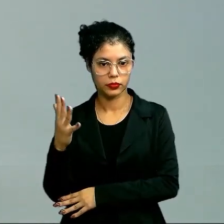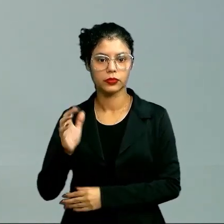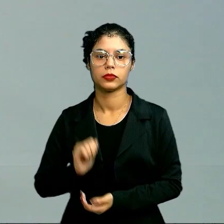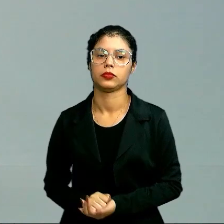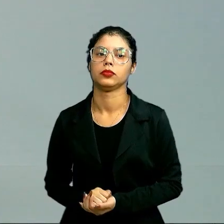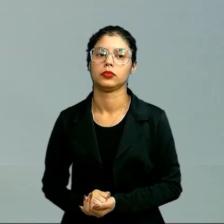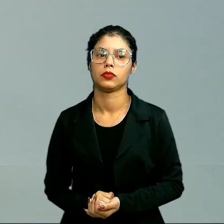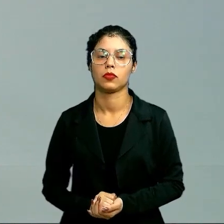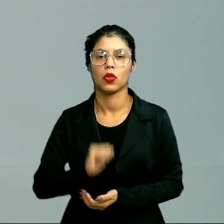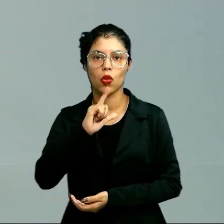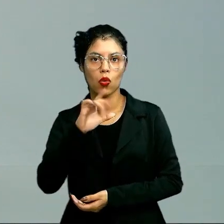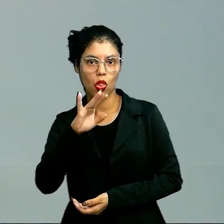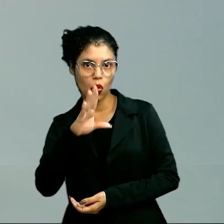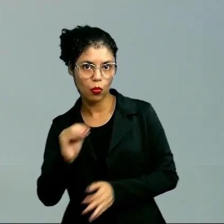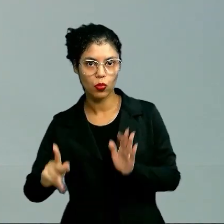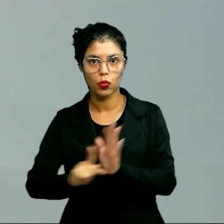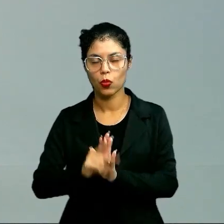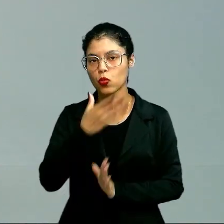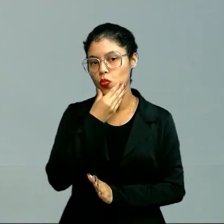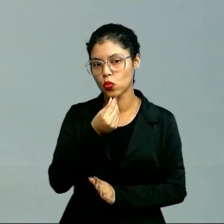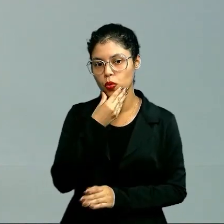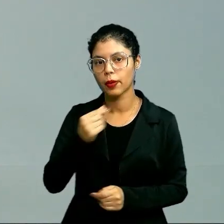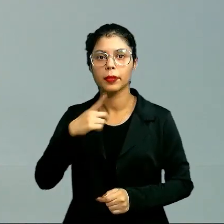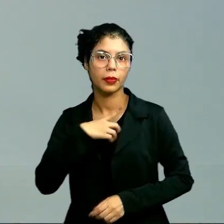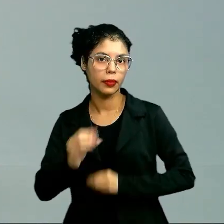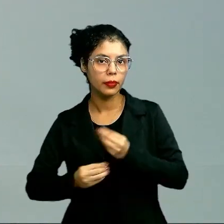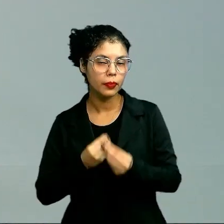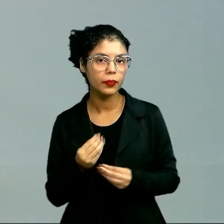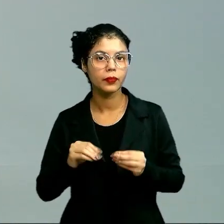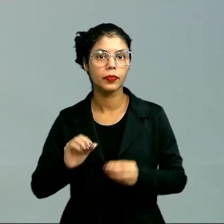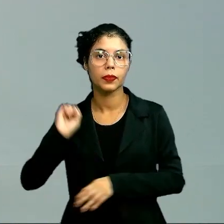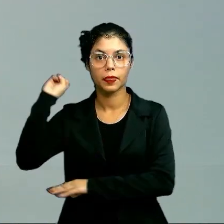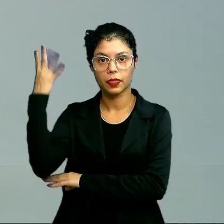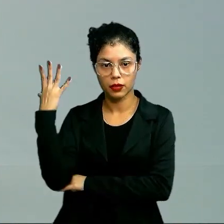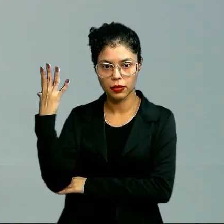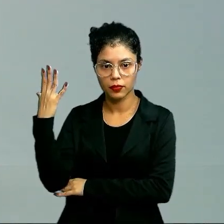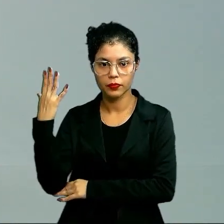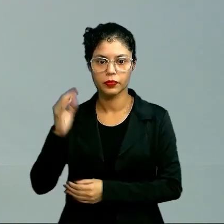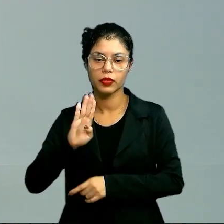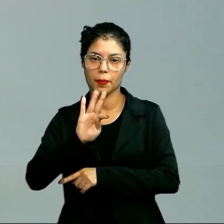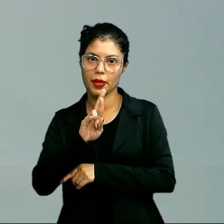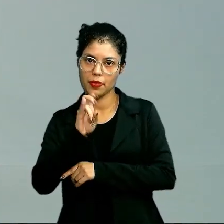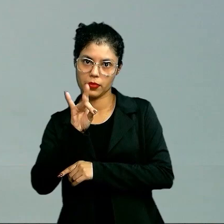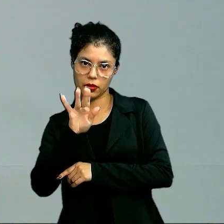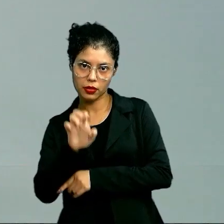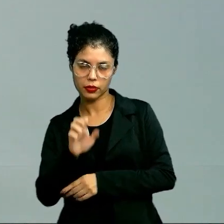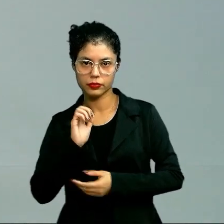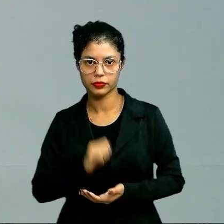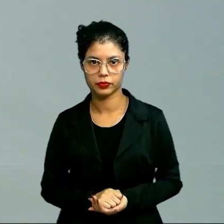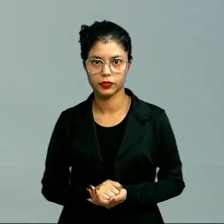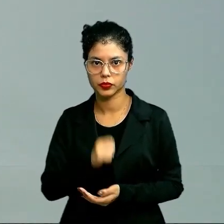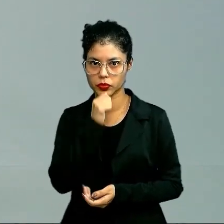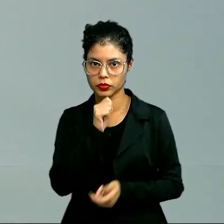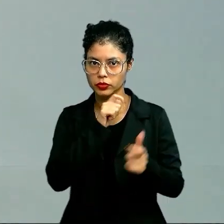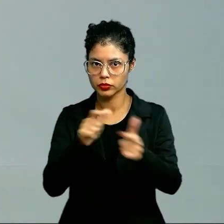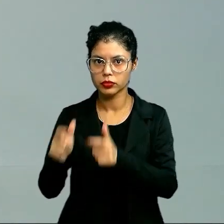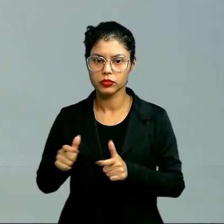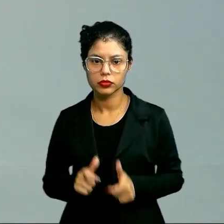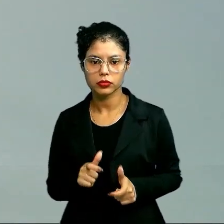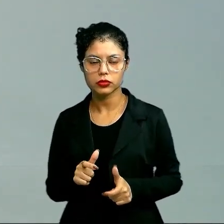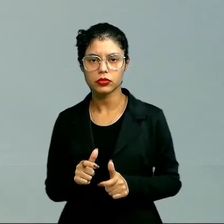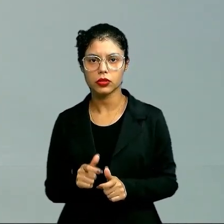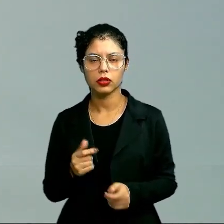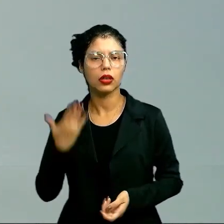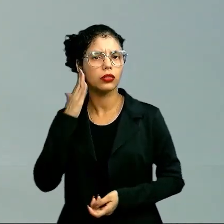ser o homem lobo do próprio homem, existe um estado de caos e barbárie onde ninguém pode se